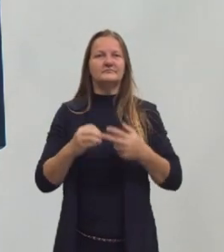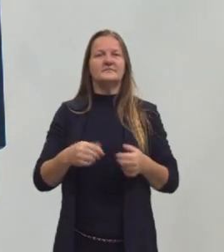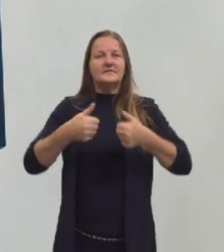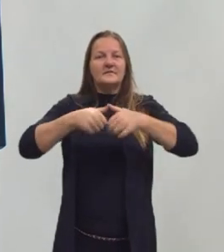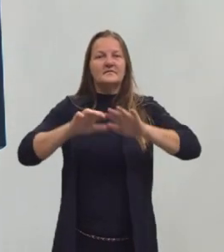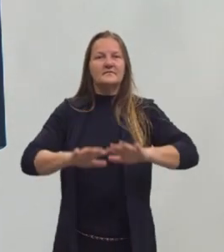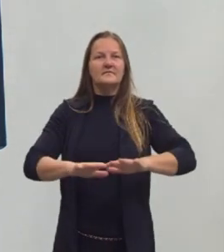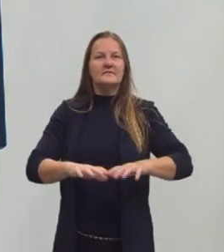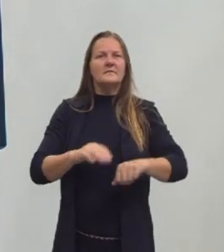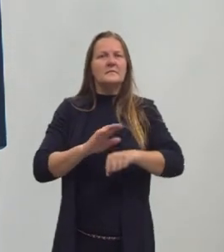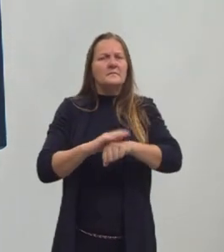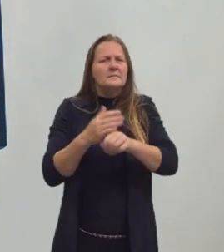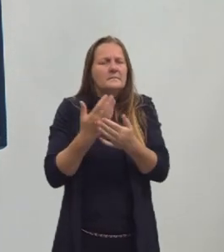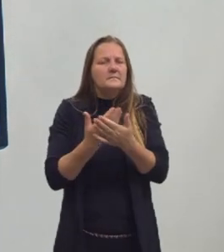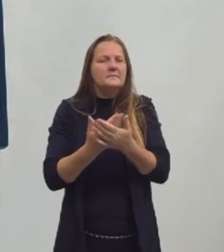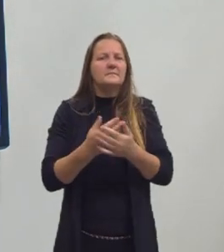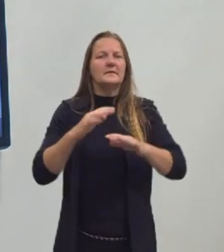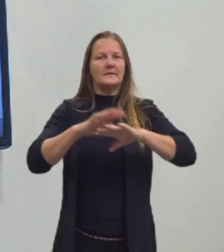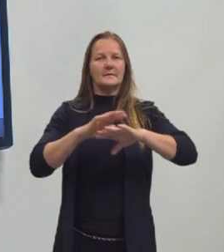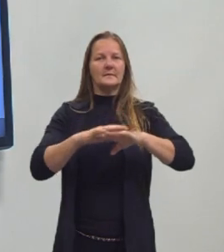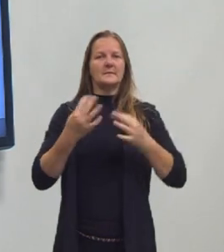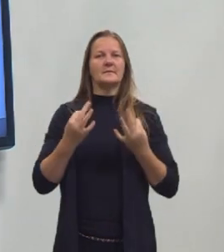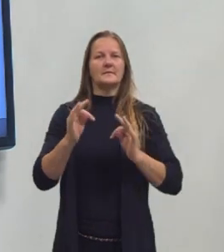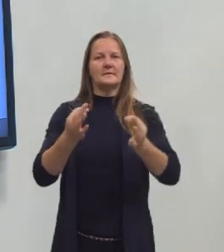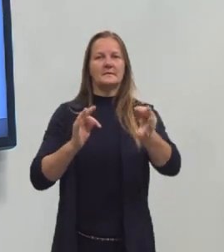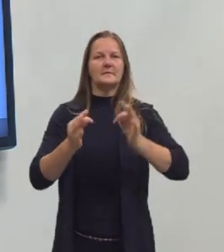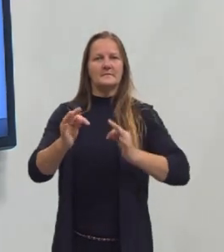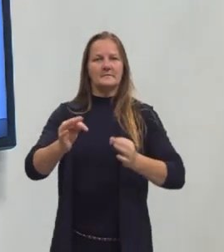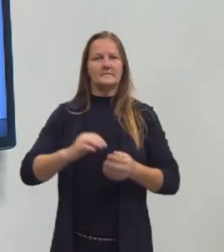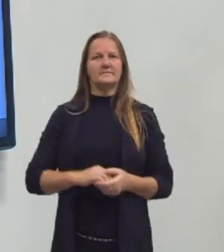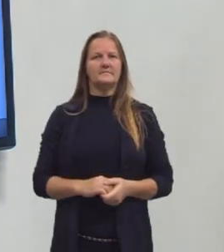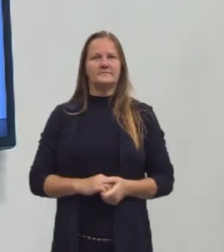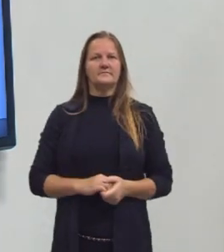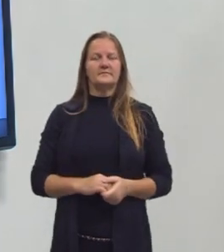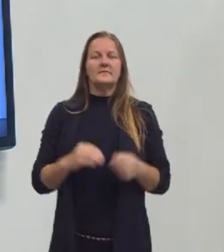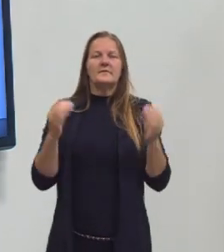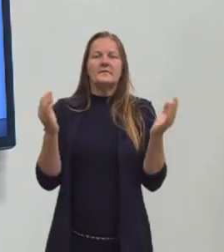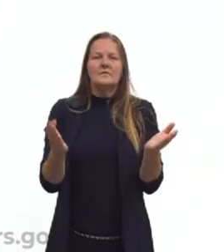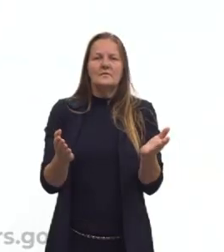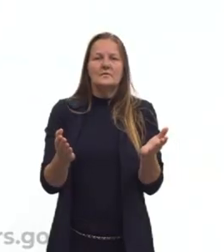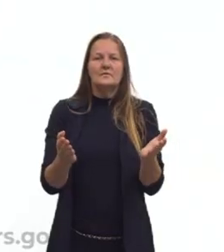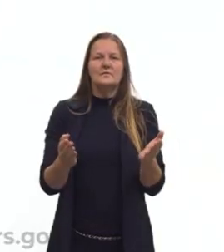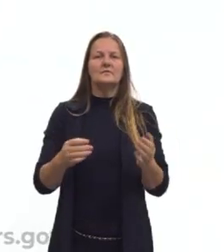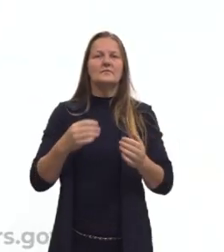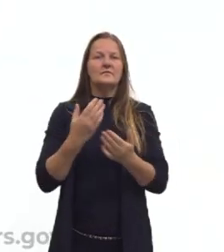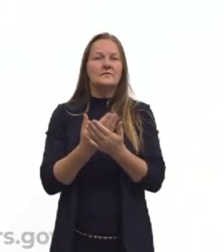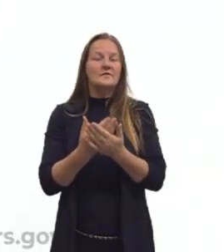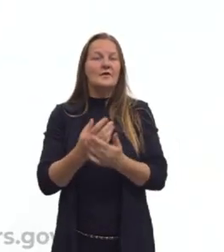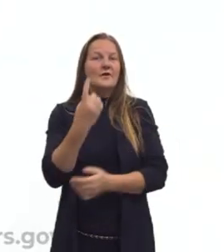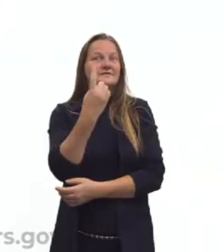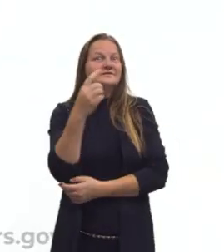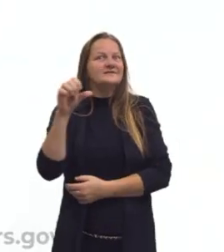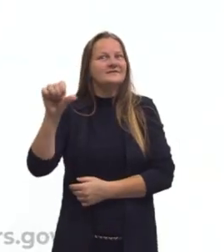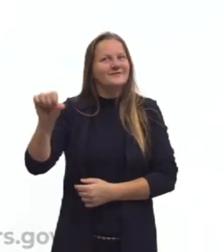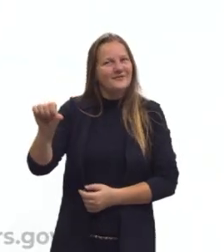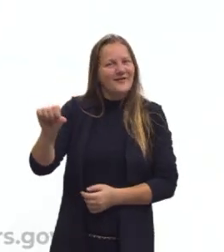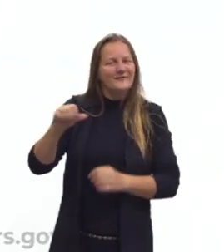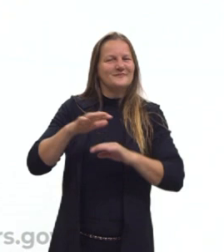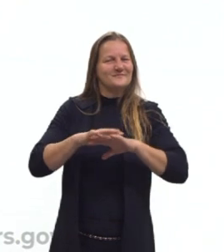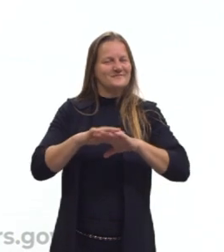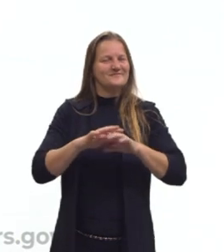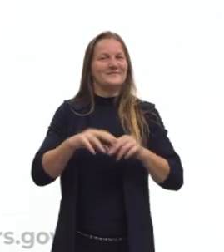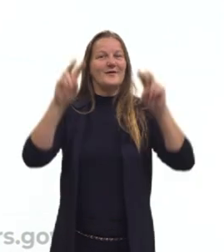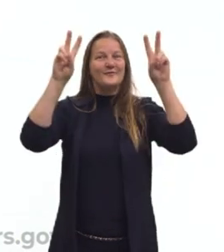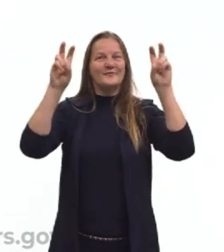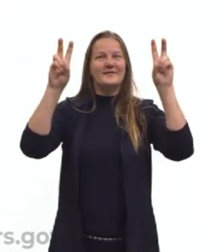aqui para mais uma aula de matemática e suas tecnologias. Hoje vamos para a nossa aula de número 19 com